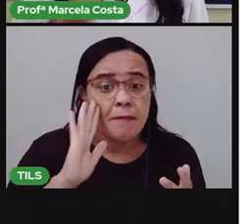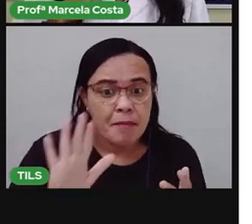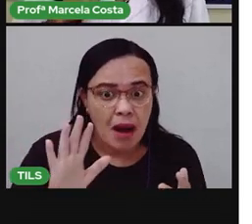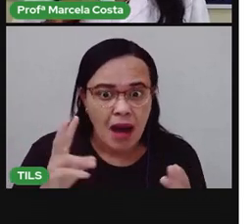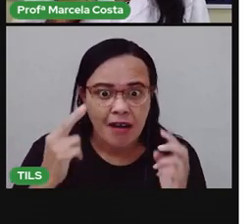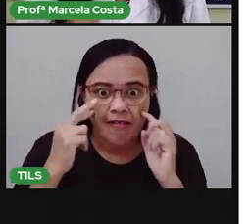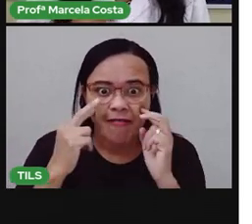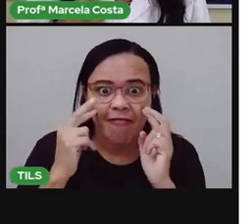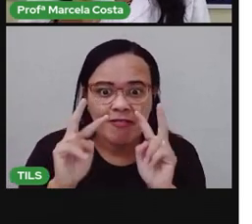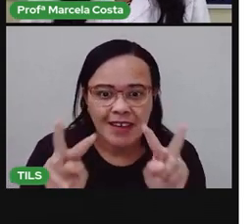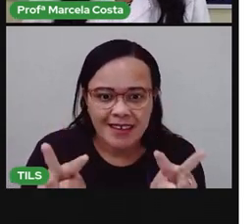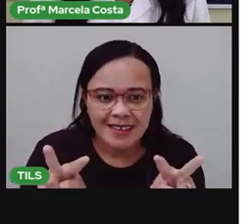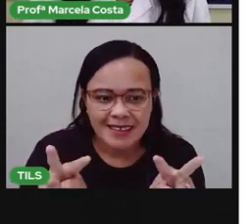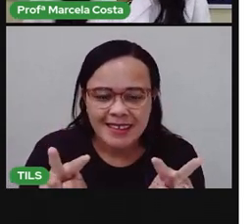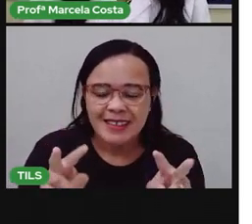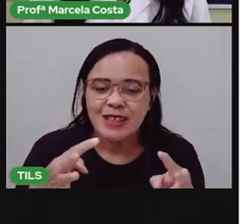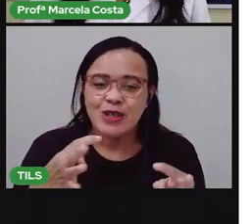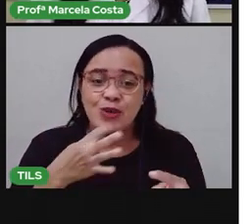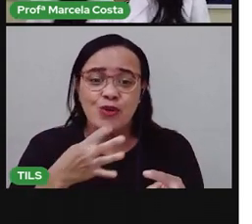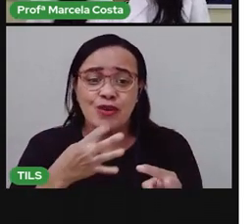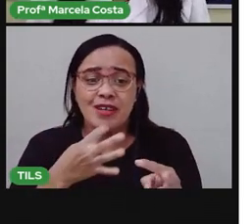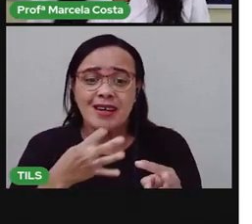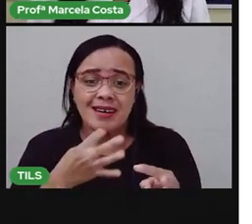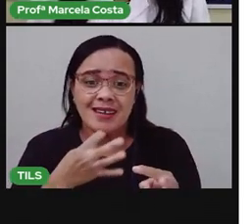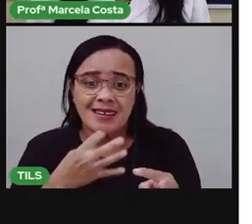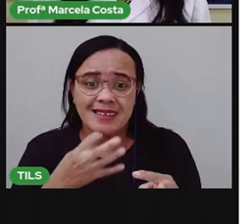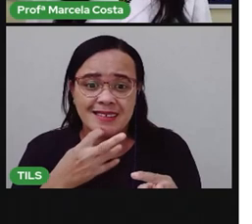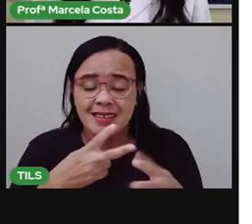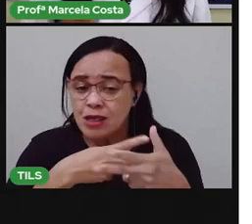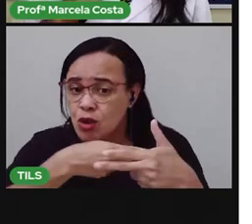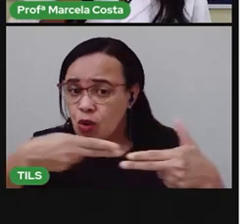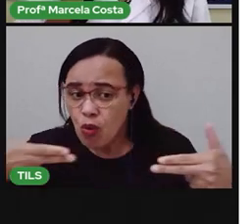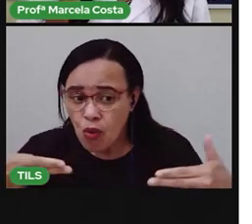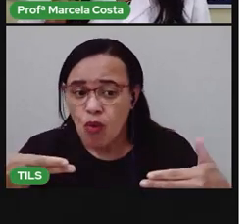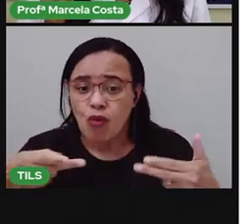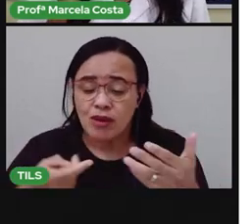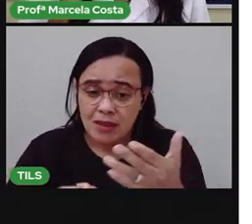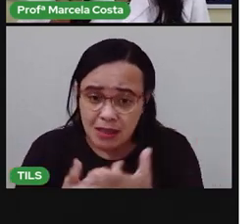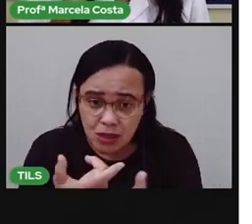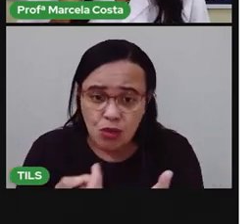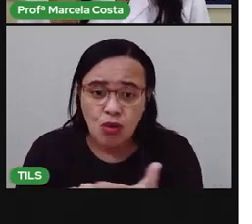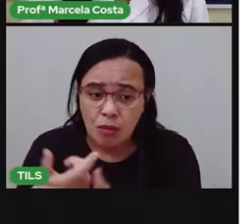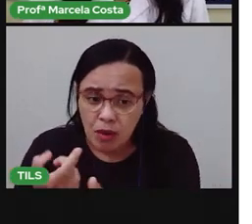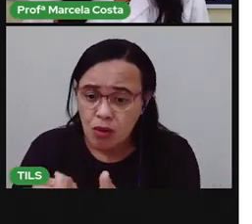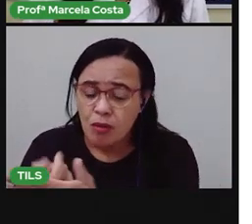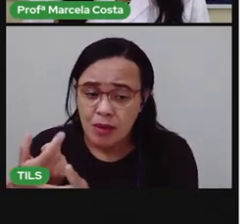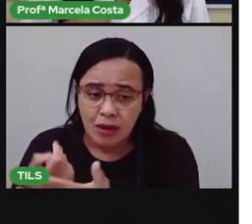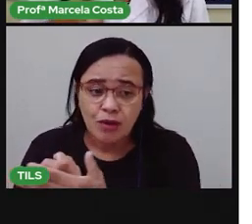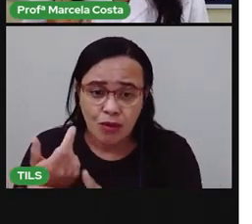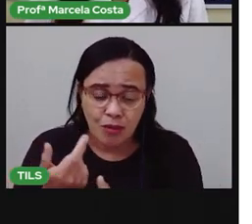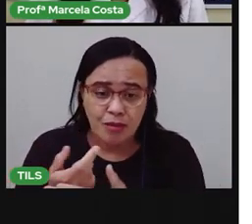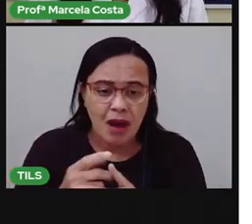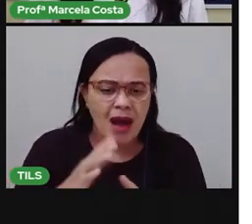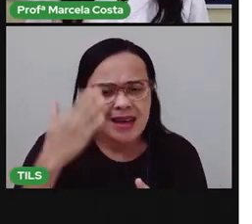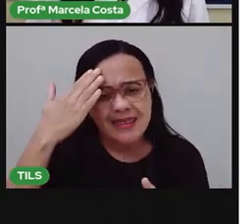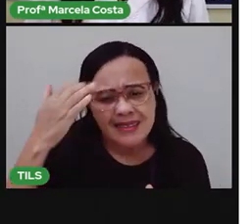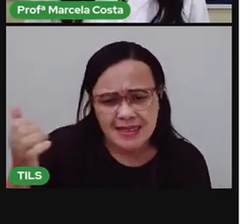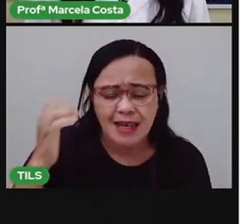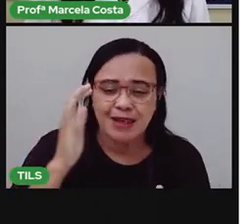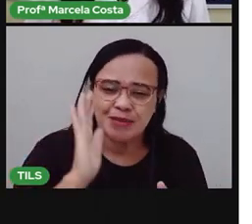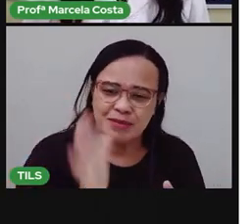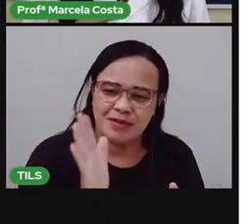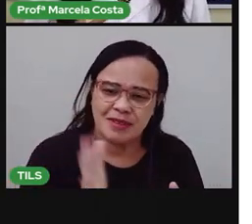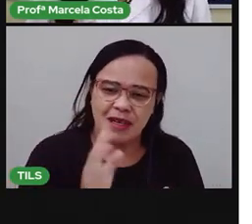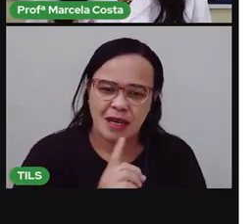você conhece alguns produtos por identificar a embalagem dele, o rótulo dele.